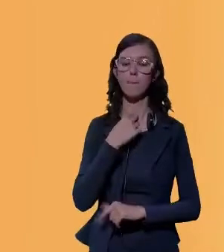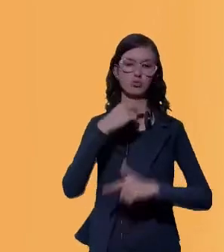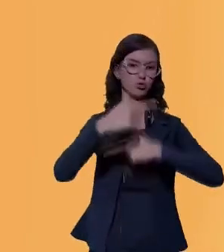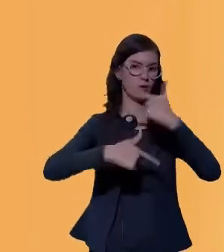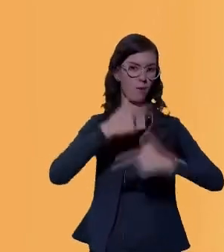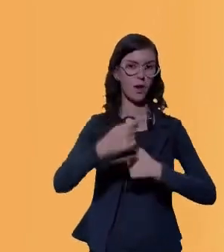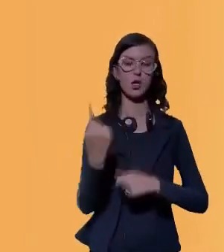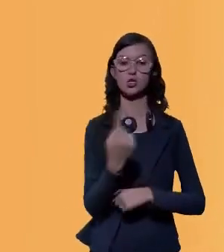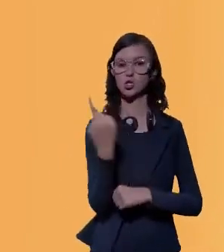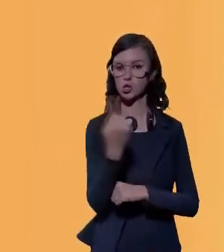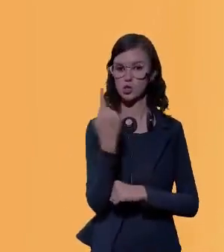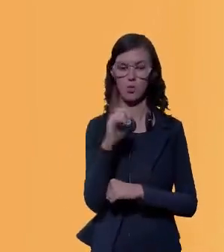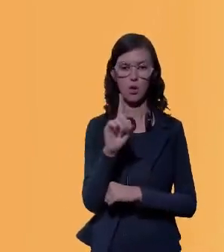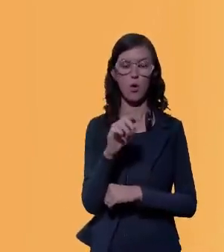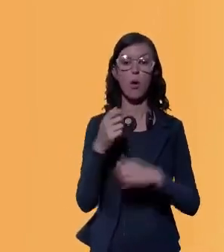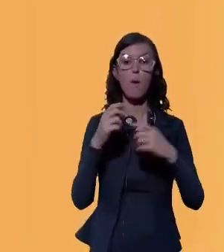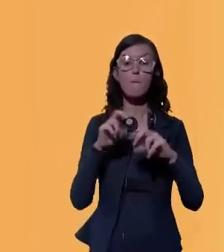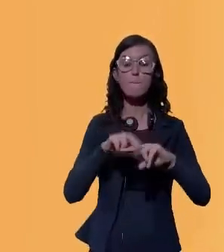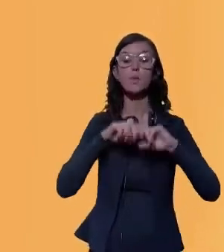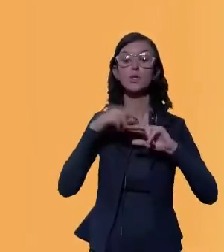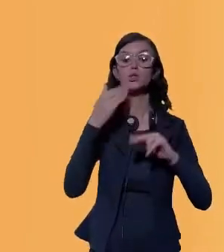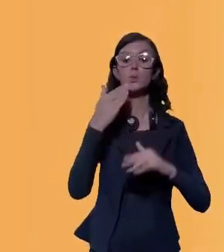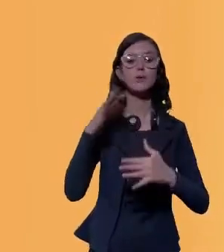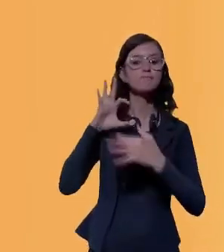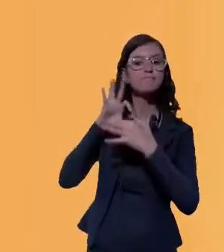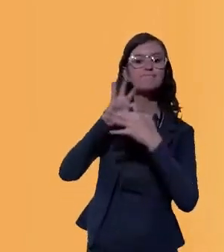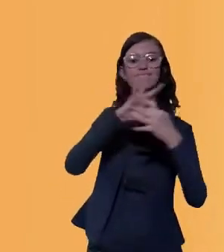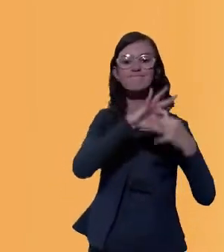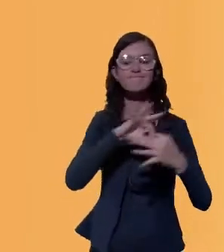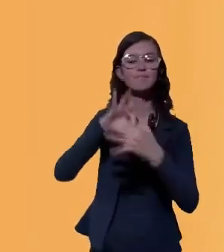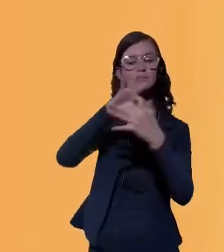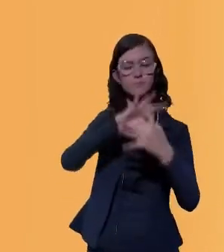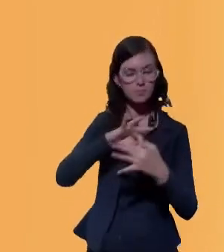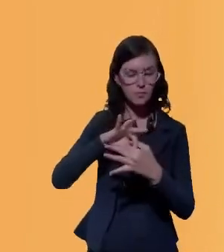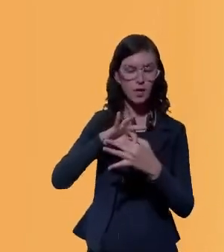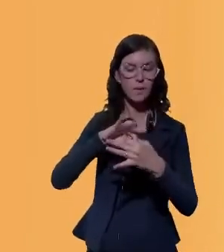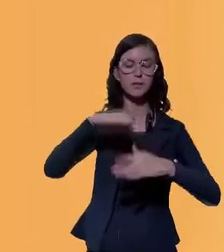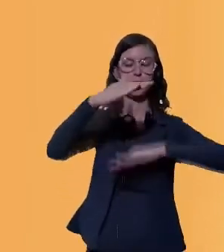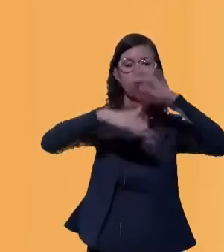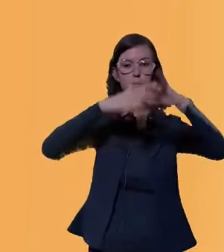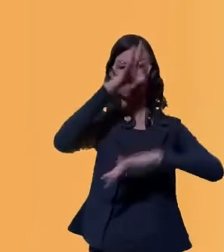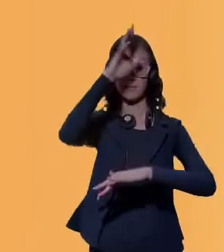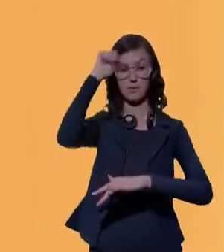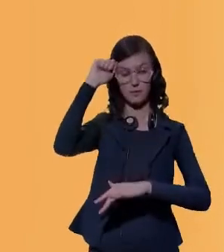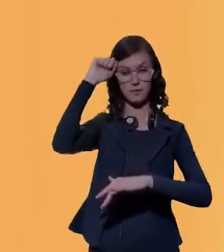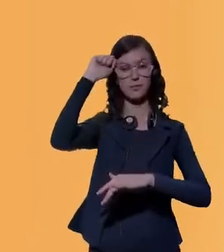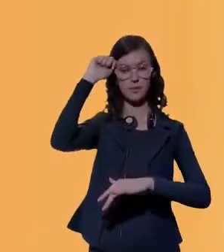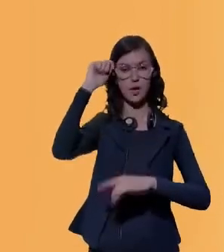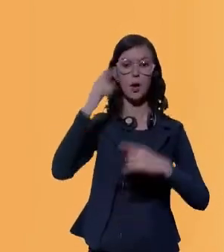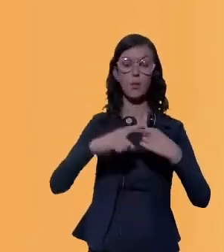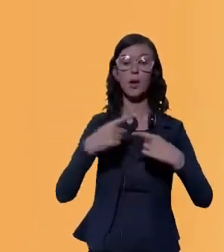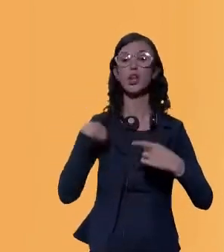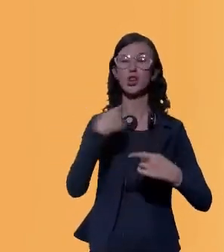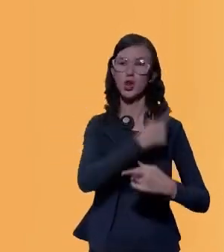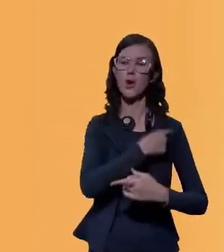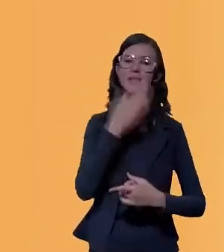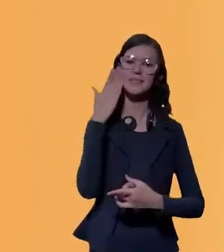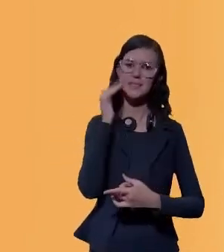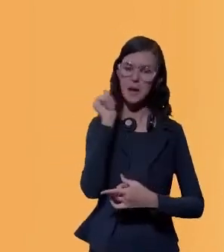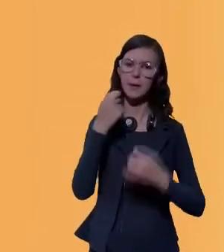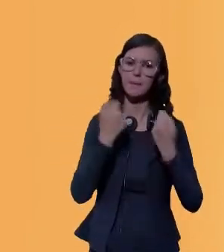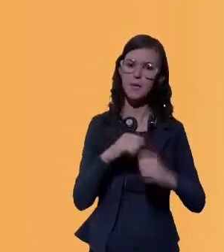nós lançamos a aliança para o desenvolvimento da Amazônia, com as entidades, com essa visão pragmática, mais